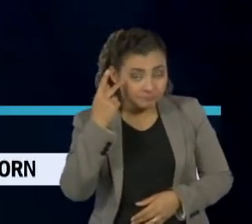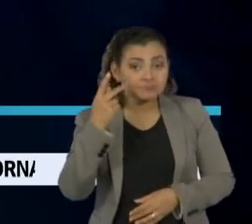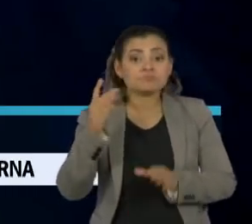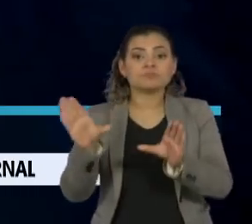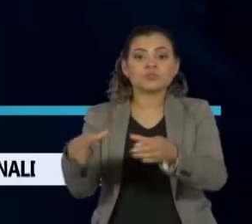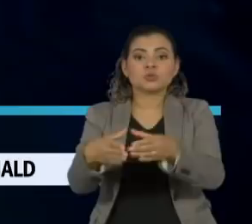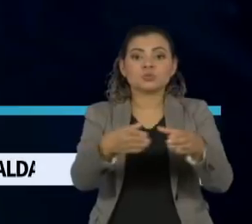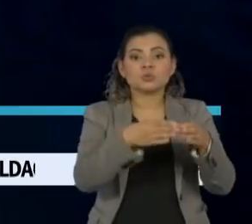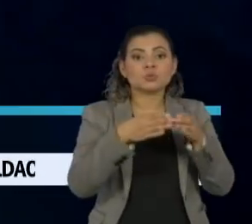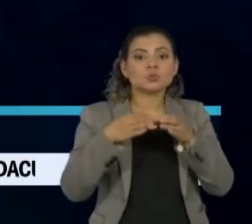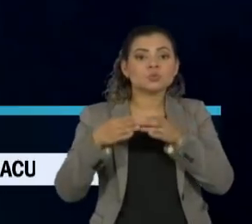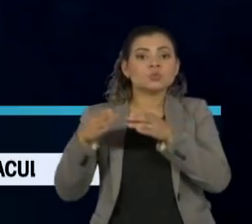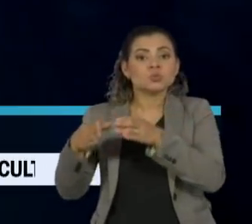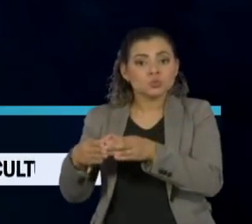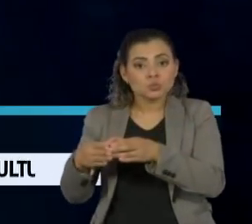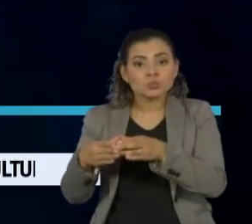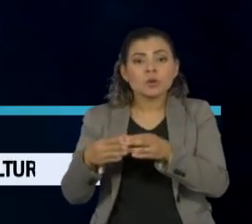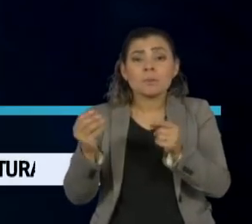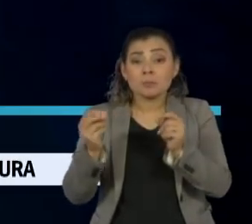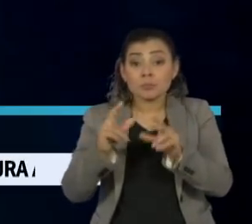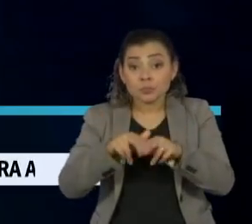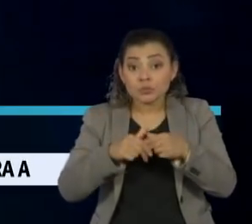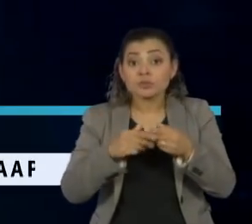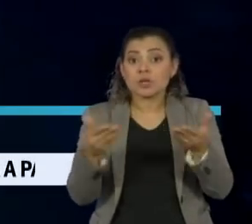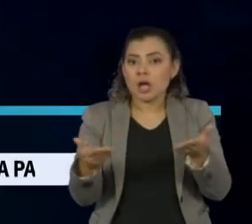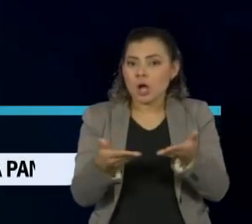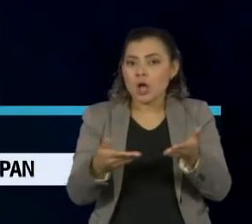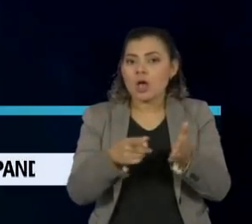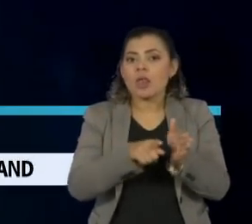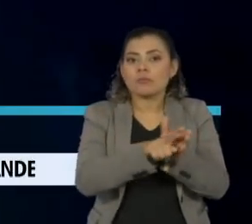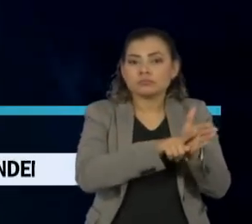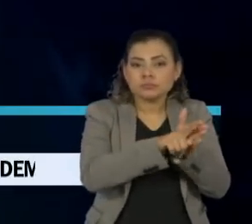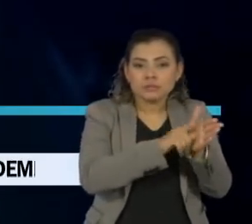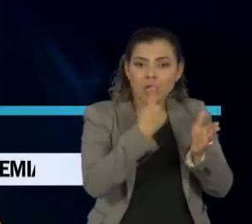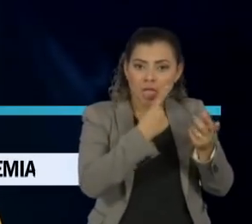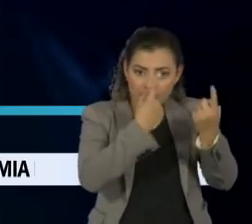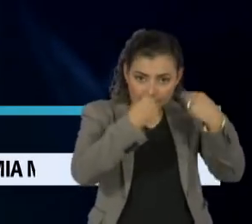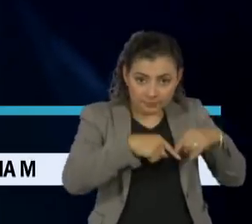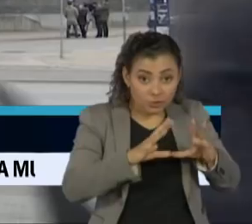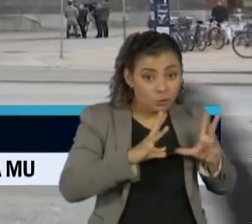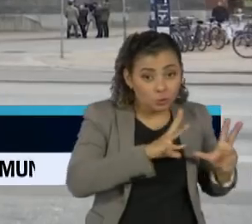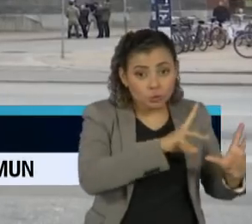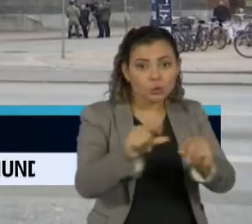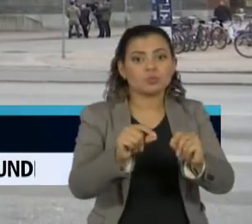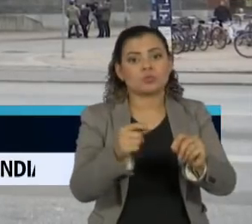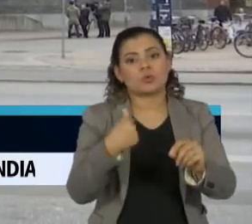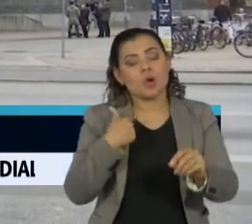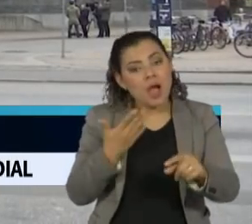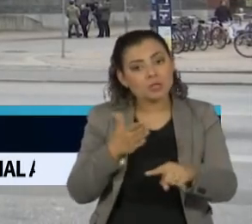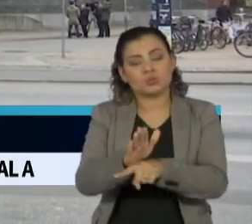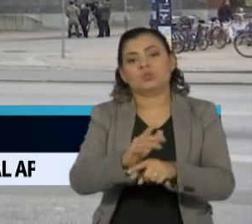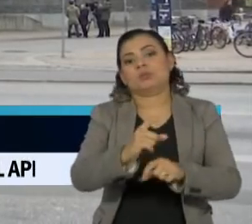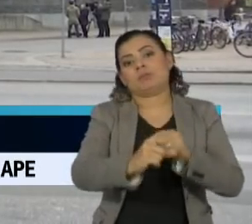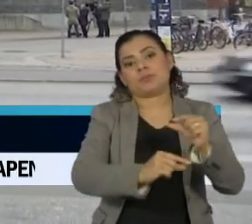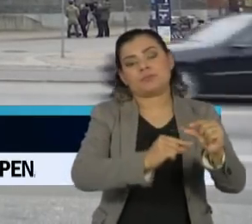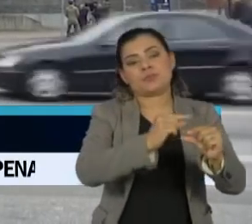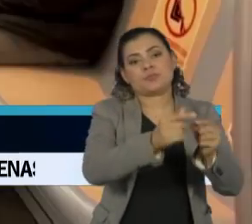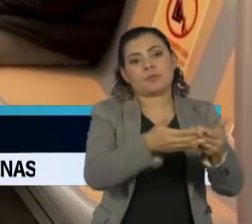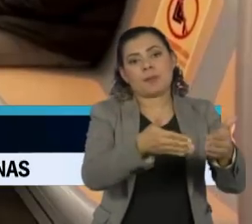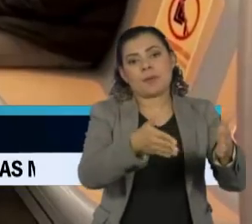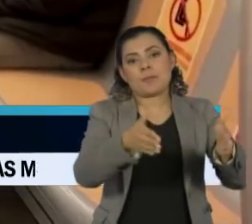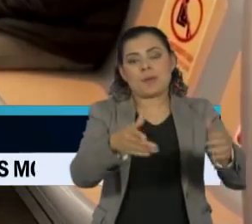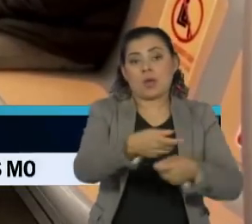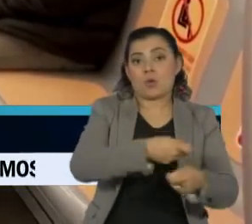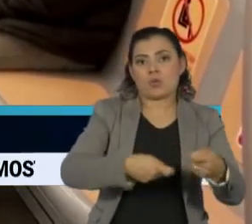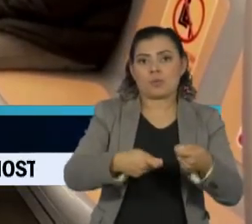por zona de risco e a testagem em massa deverá ser uma aliada para o retorno das atividades. Um estudo comparou os resultados